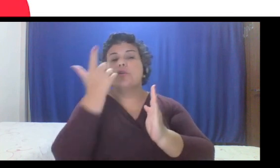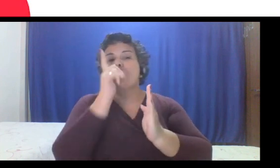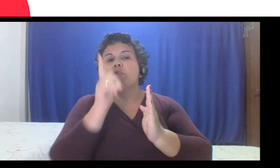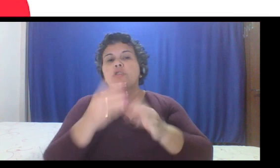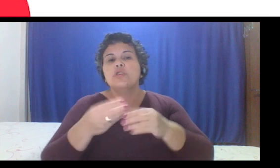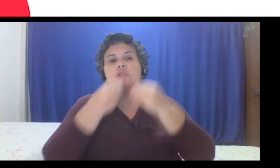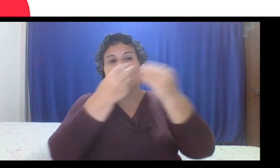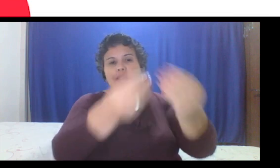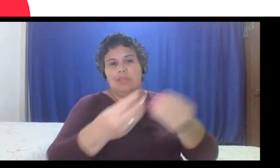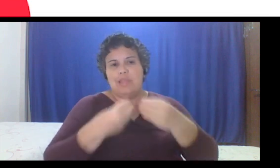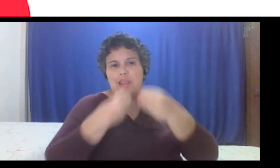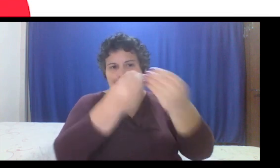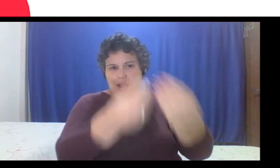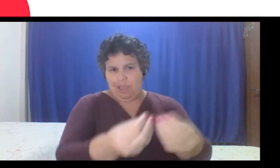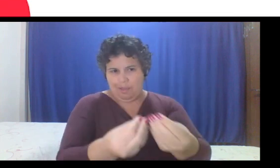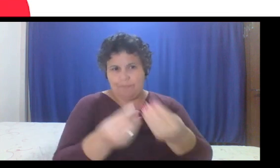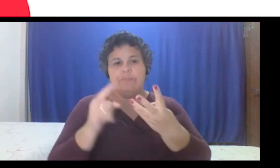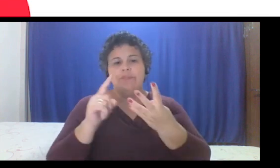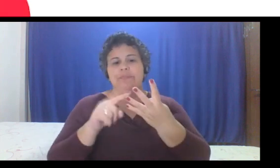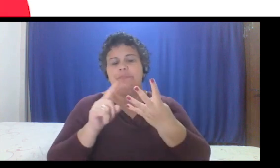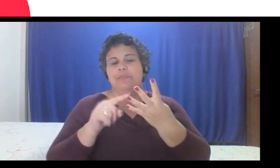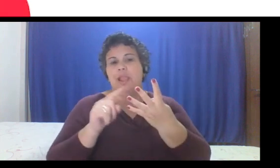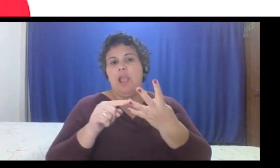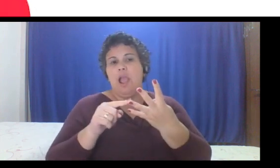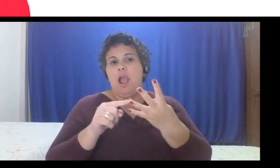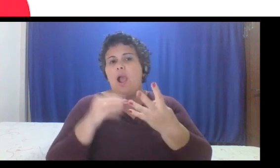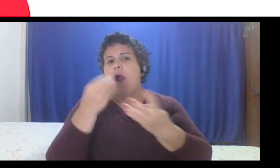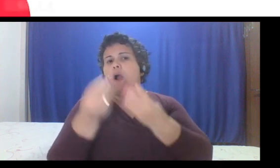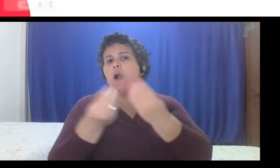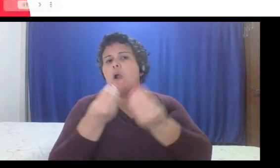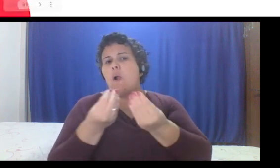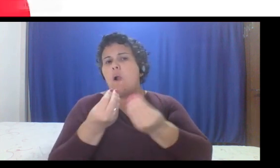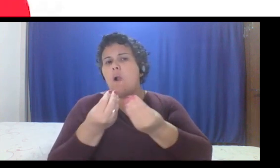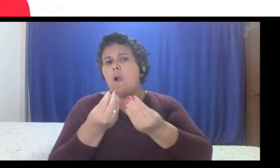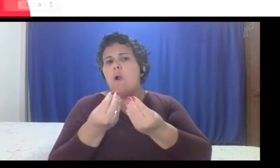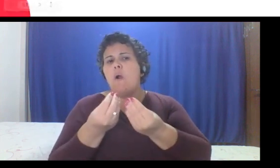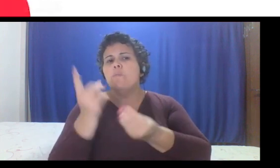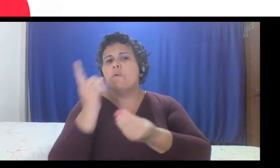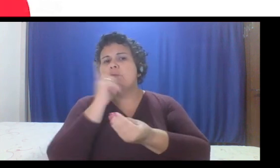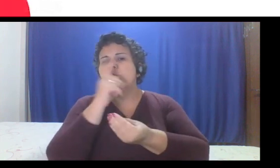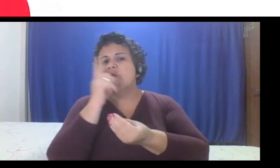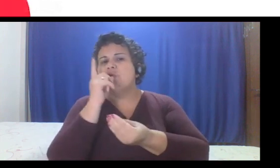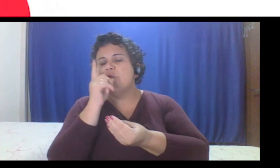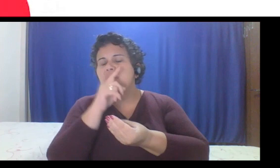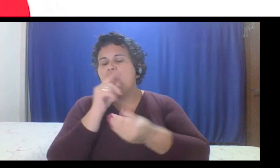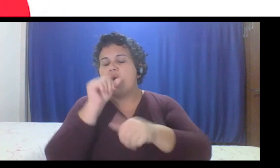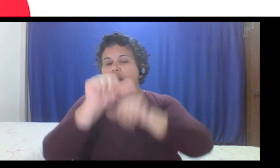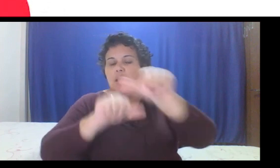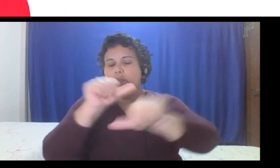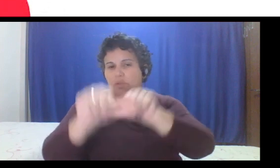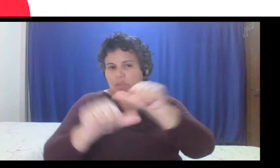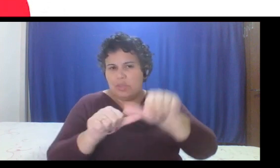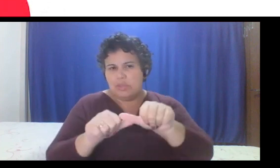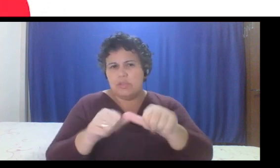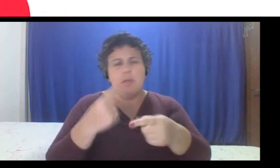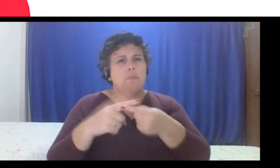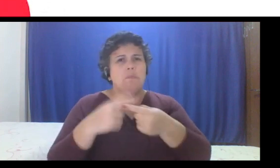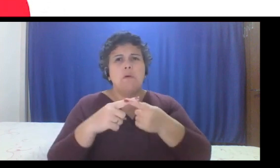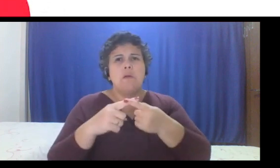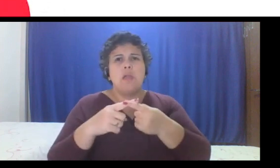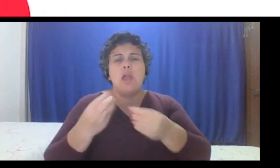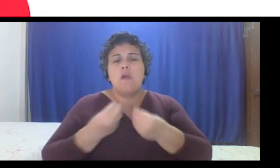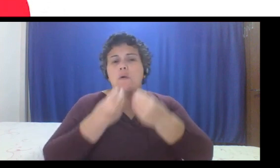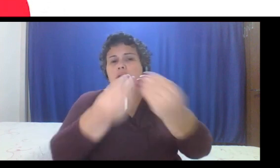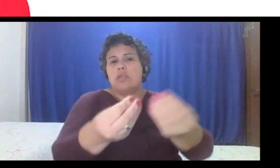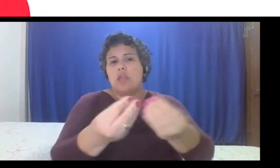deploy, a taxa de falha de mudanças, né, então, não adianta eu entregar com muita frequência,